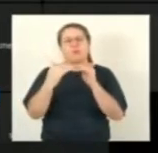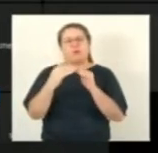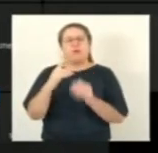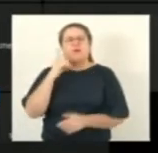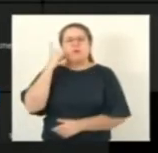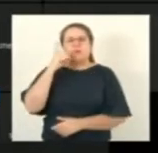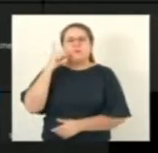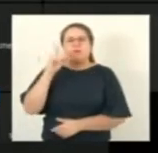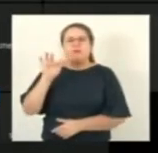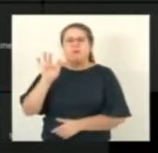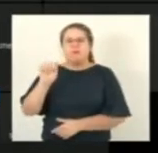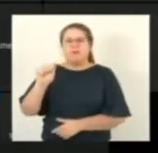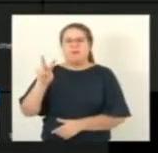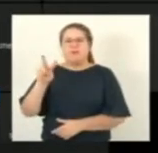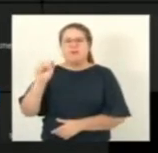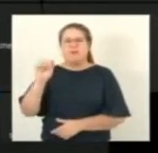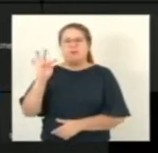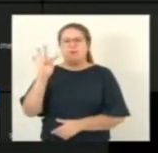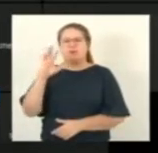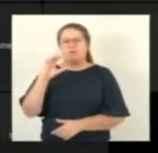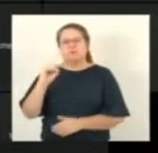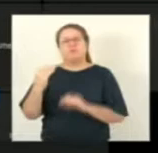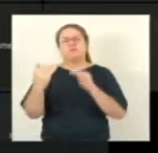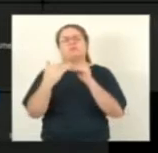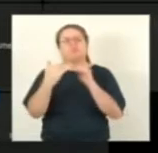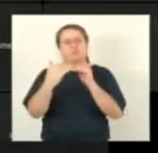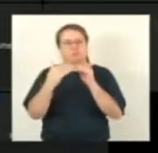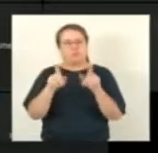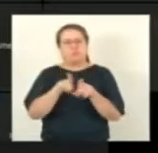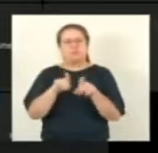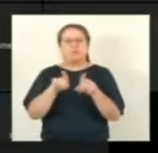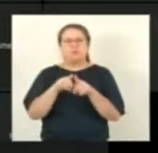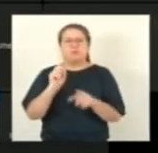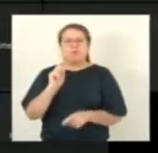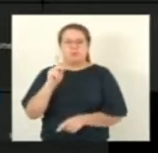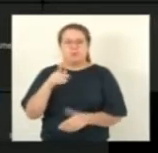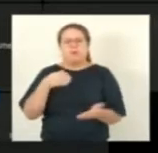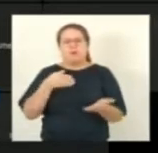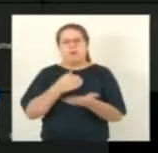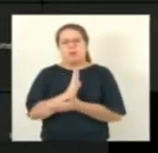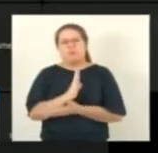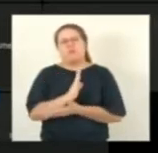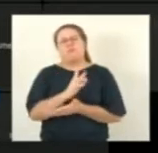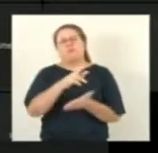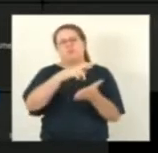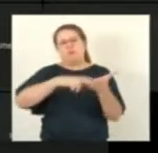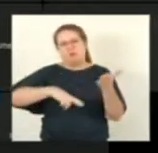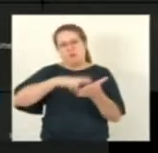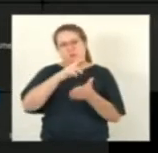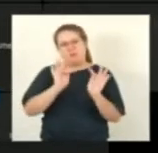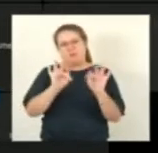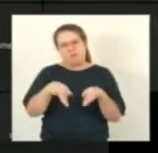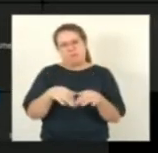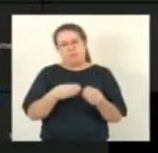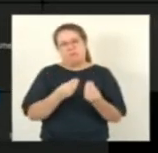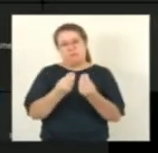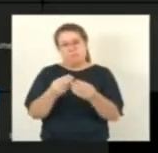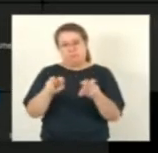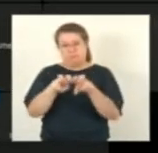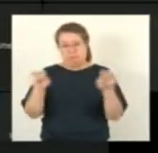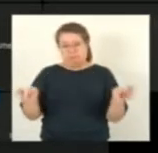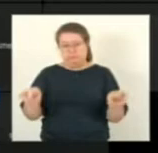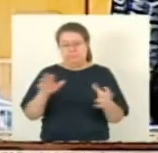deputado Doutor Rafael Favato acompanha o relatório também ok aprovado a redação final da comissão de justiça senhor presidente devolva mesmo